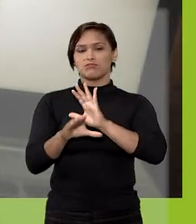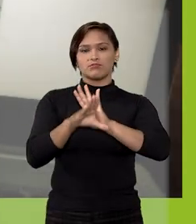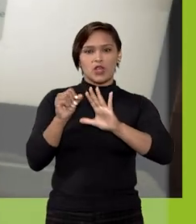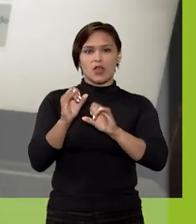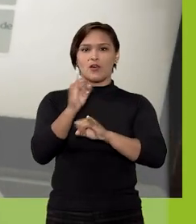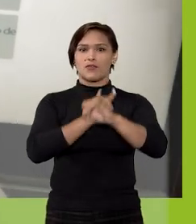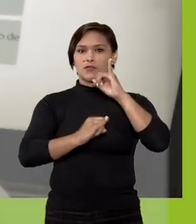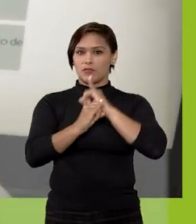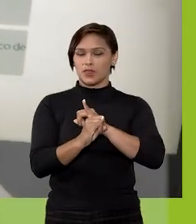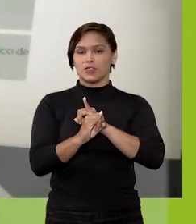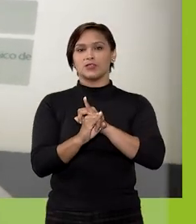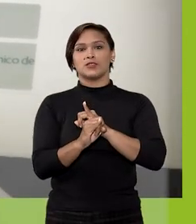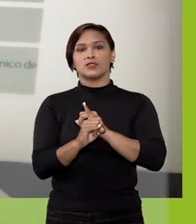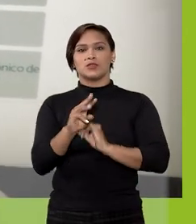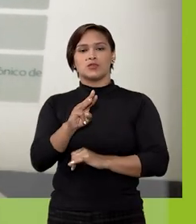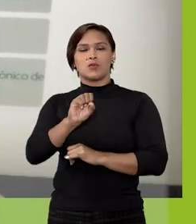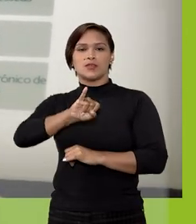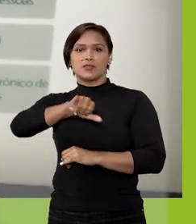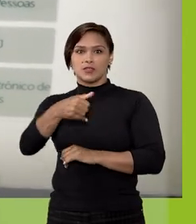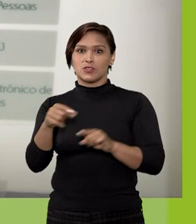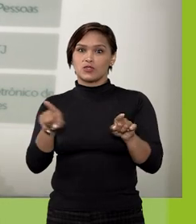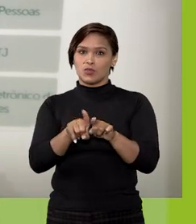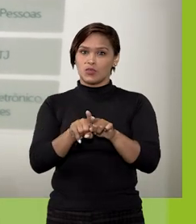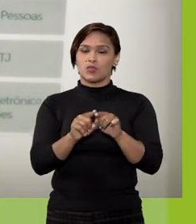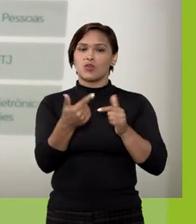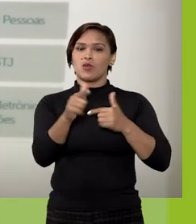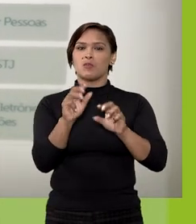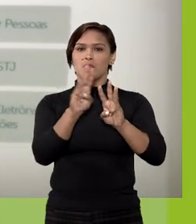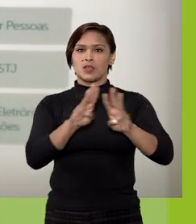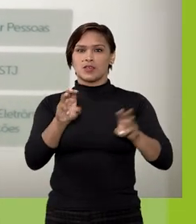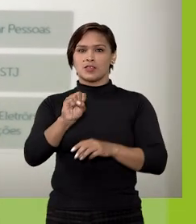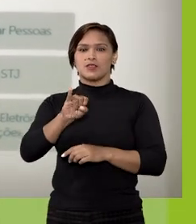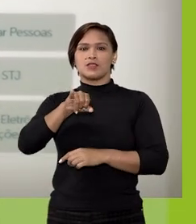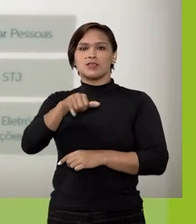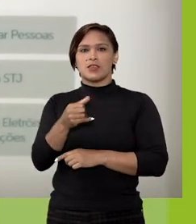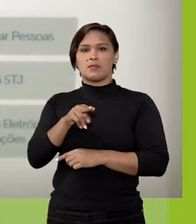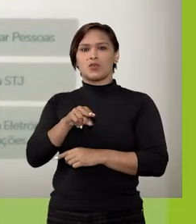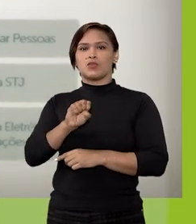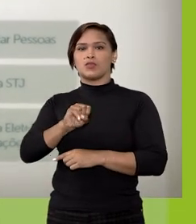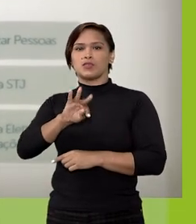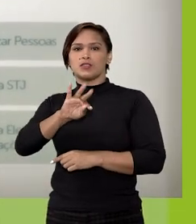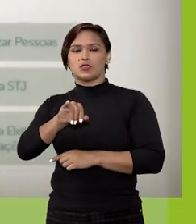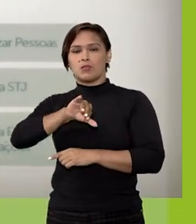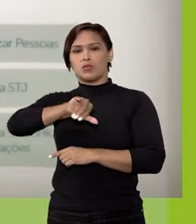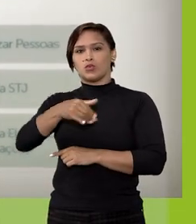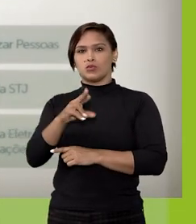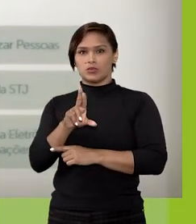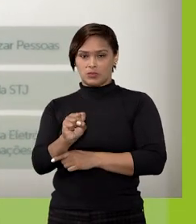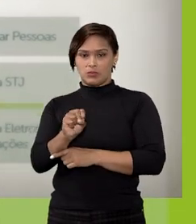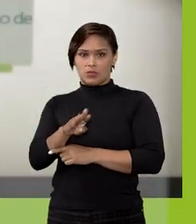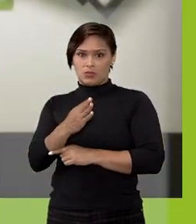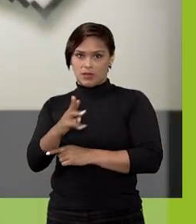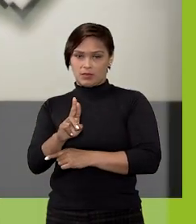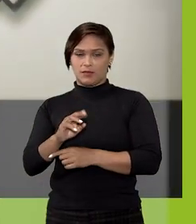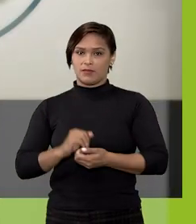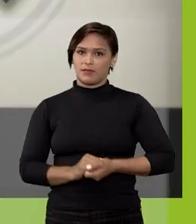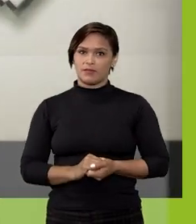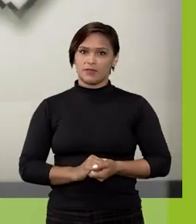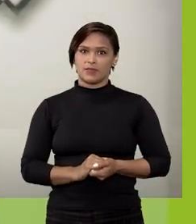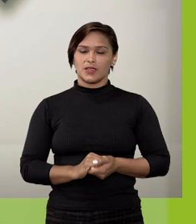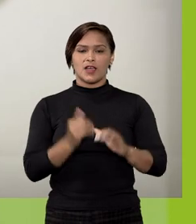qualquer navegador na intranet do STJ ou pelo endereço sei.stj.jus.br.